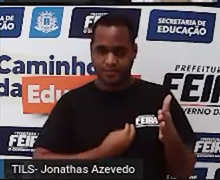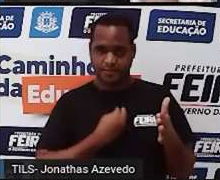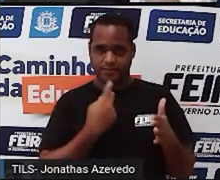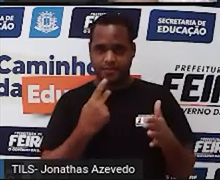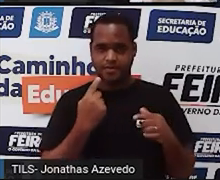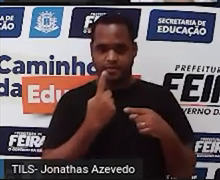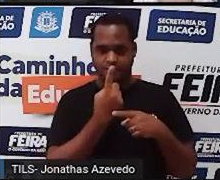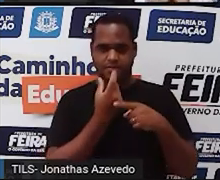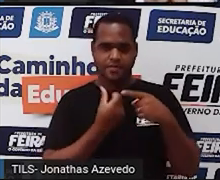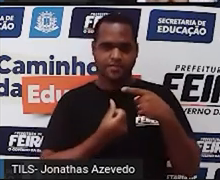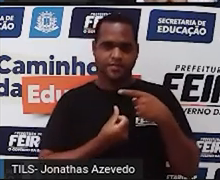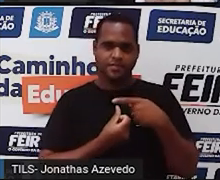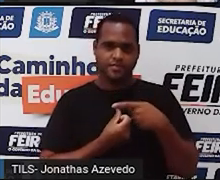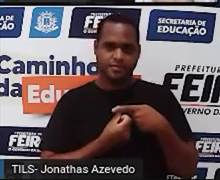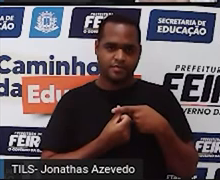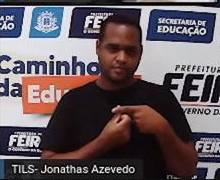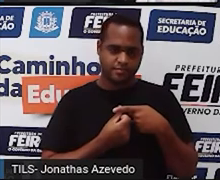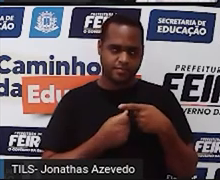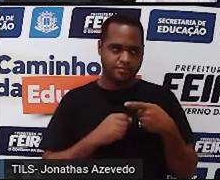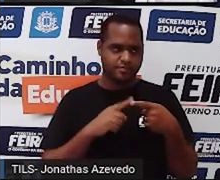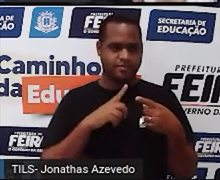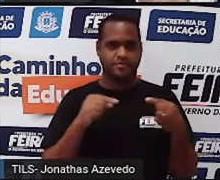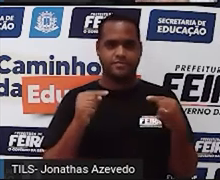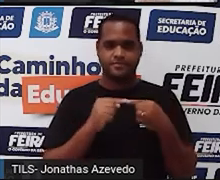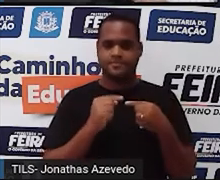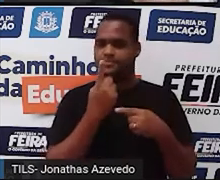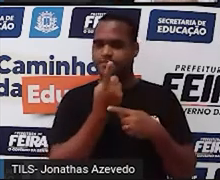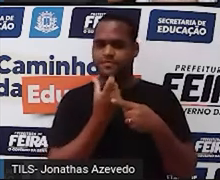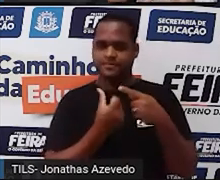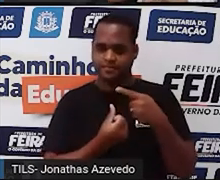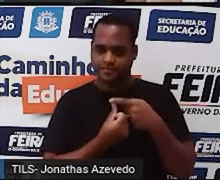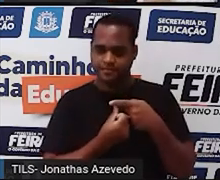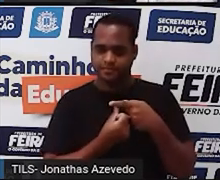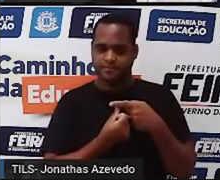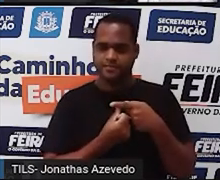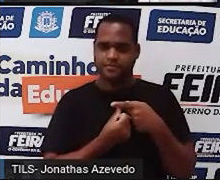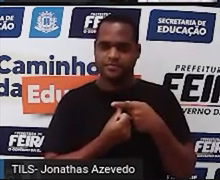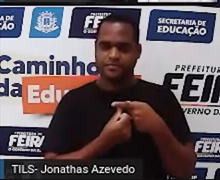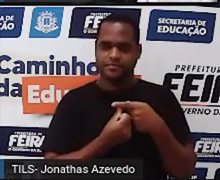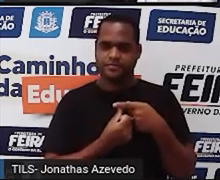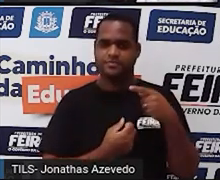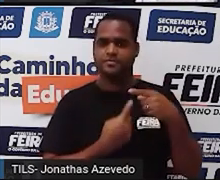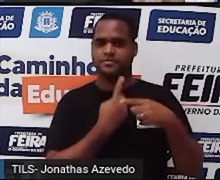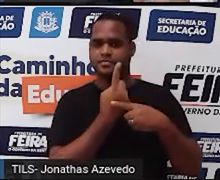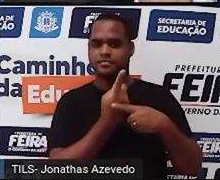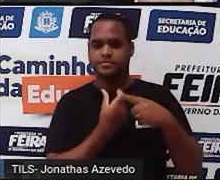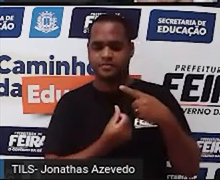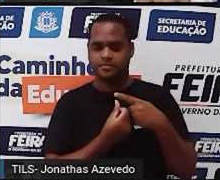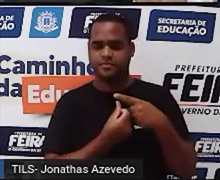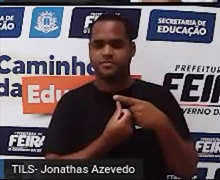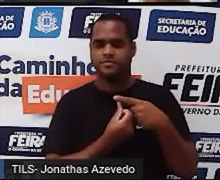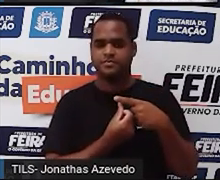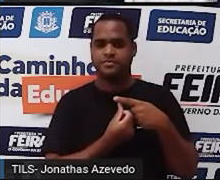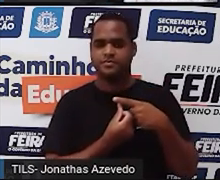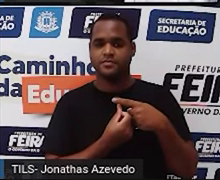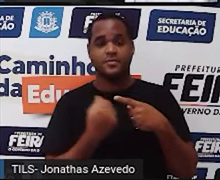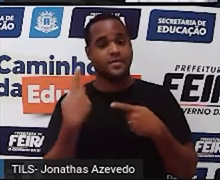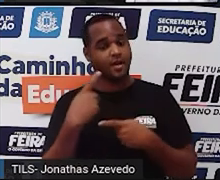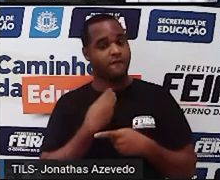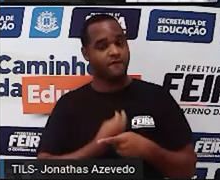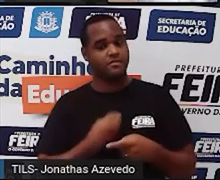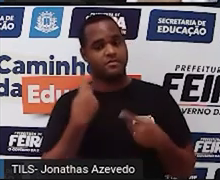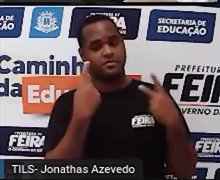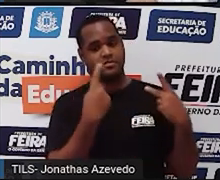um sexto da sua vida, um sexto é a fração um sexto como eu estou escrevendo na tela, mas é um sexto da vida